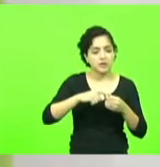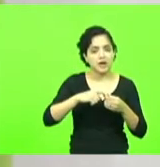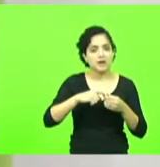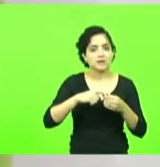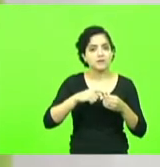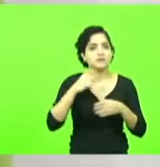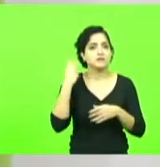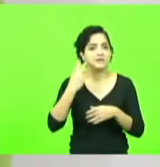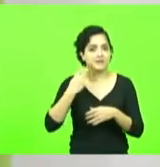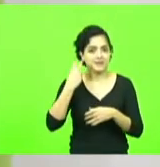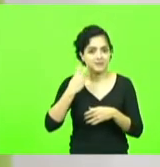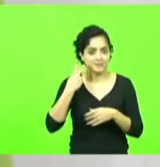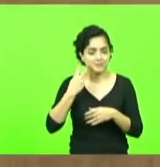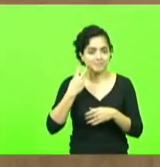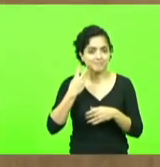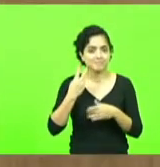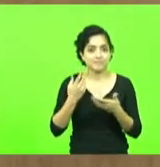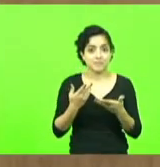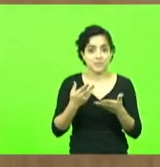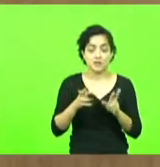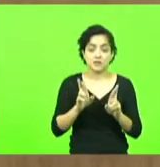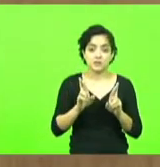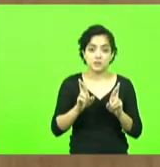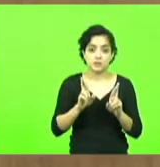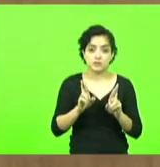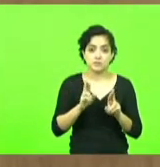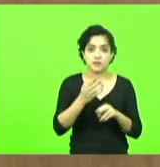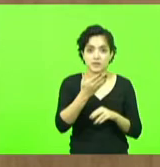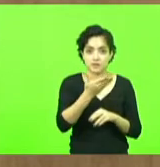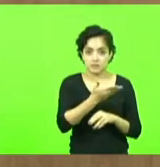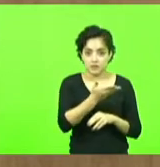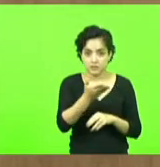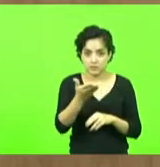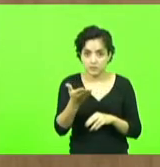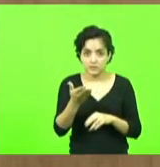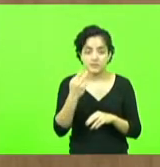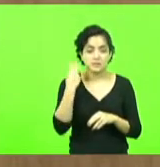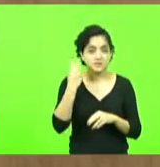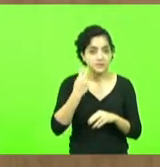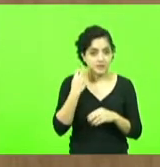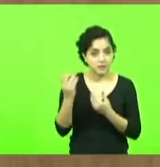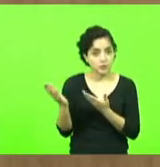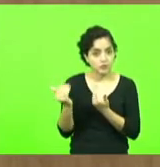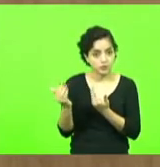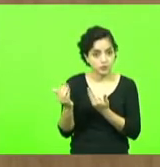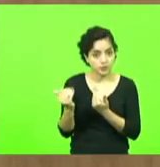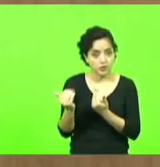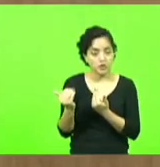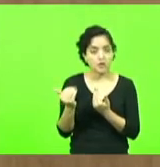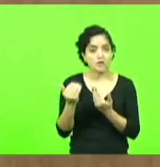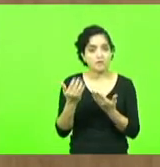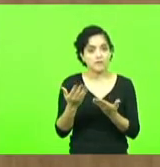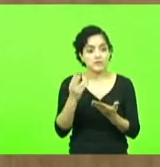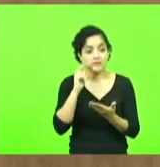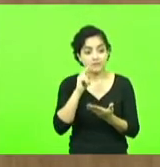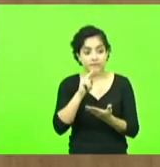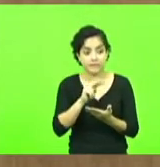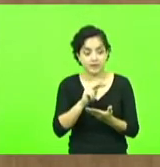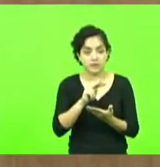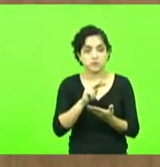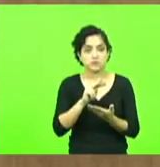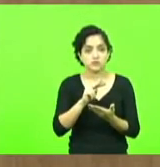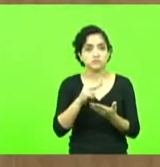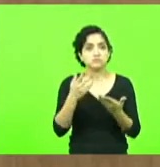então eu espero que esses vereadores mirins tanto vejam quanto